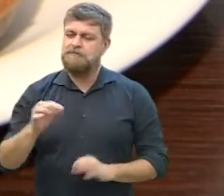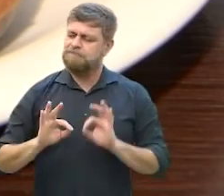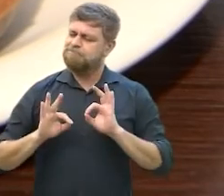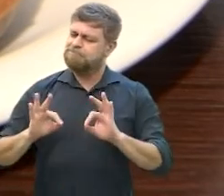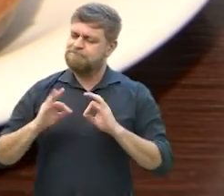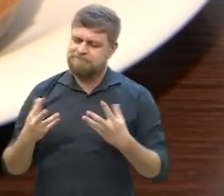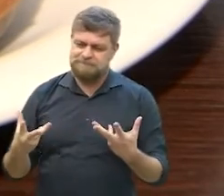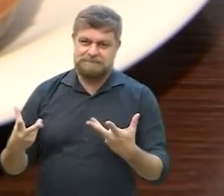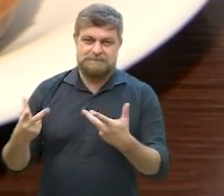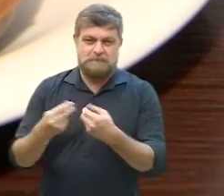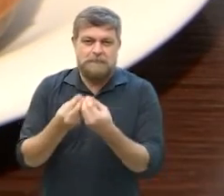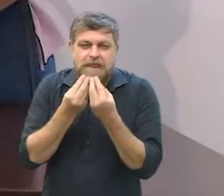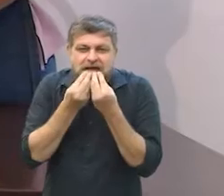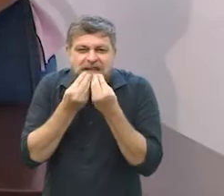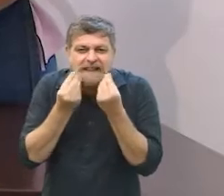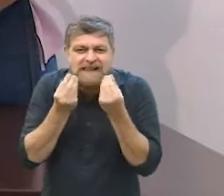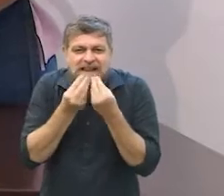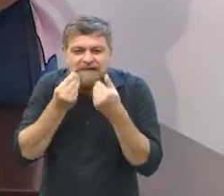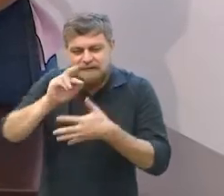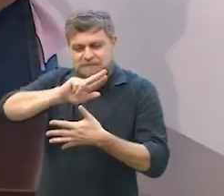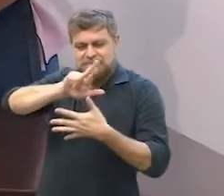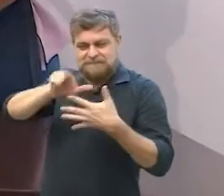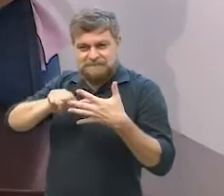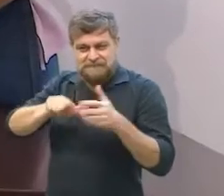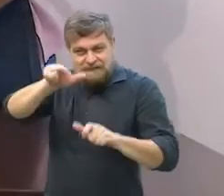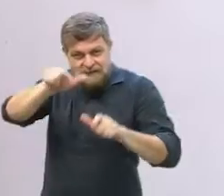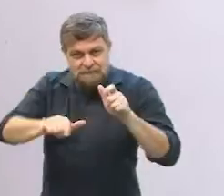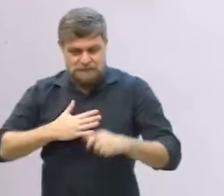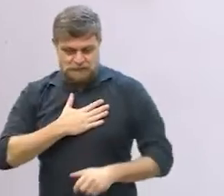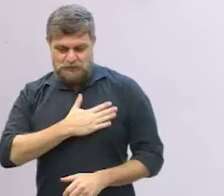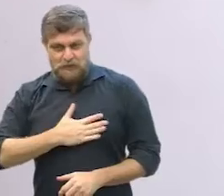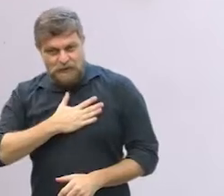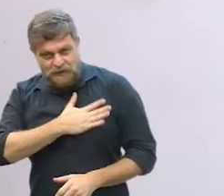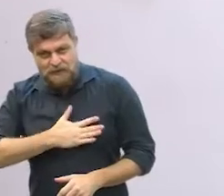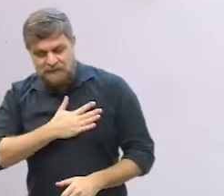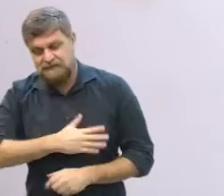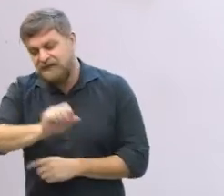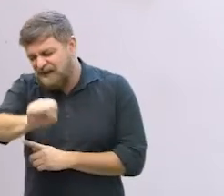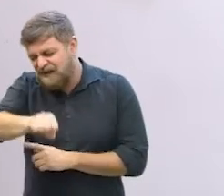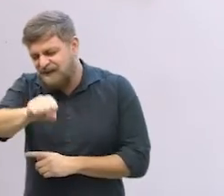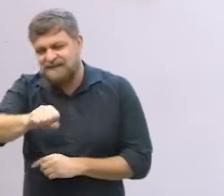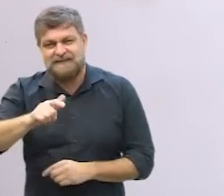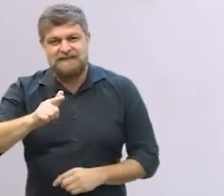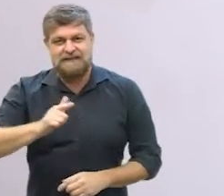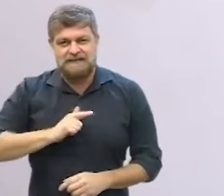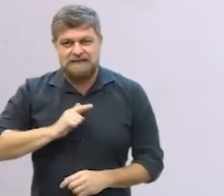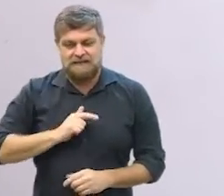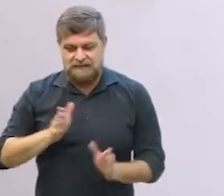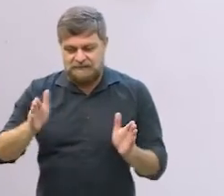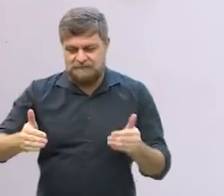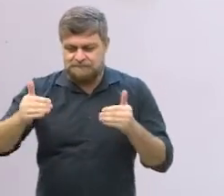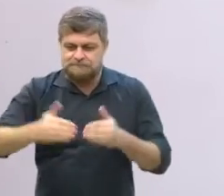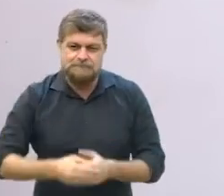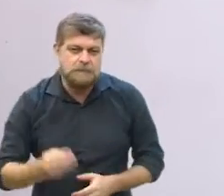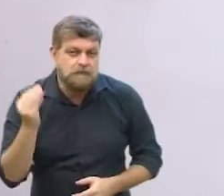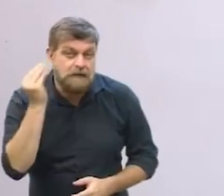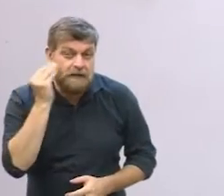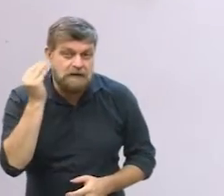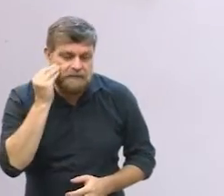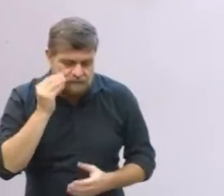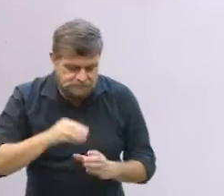vários sabores né o pessoal gosta de vários sabores sim a gente chama isso de kit degustação